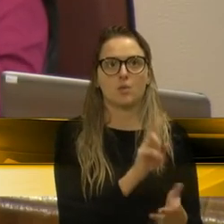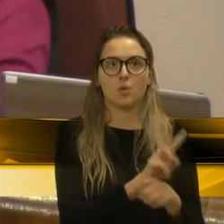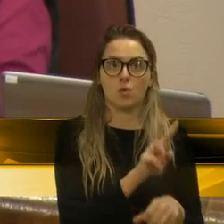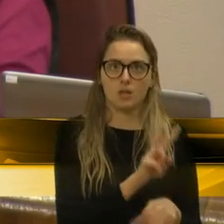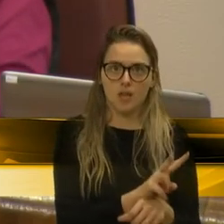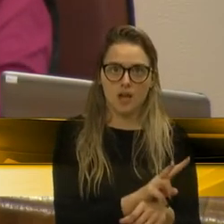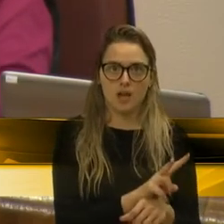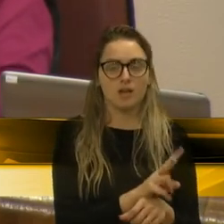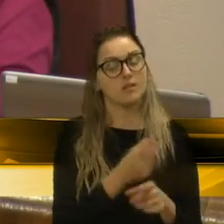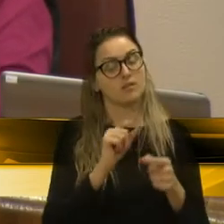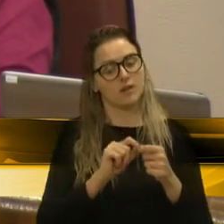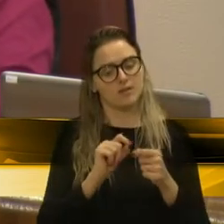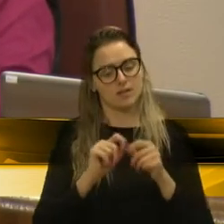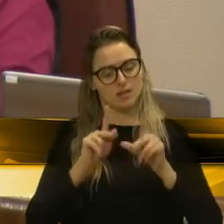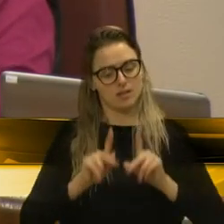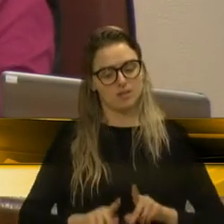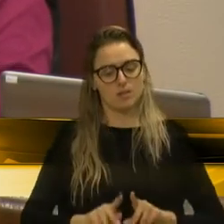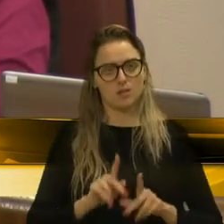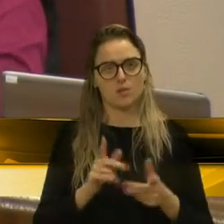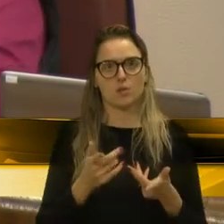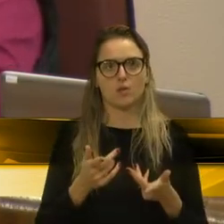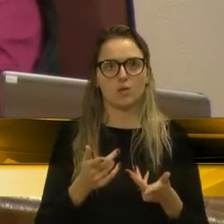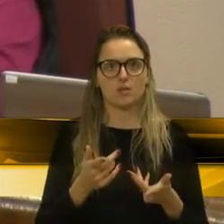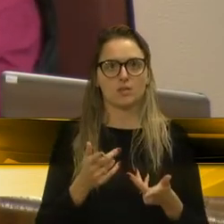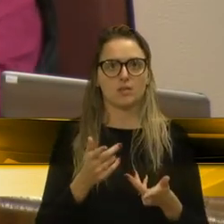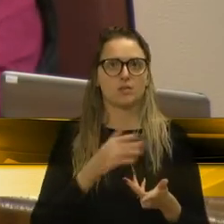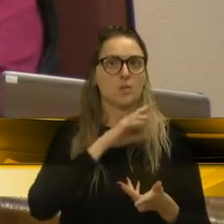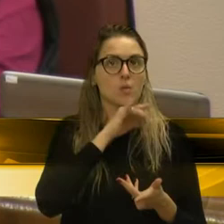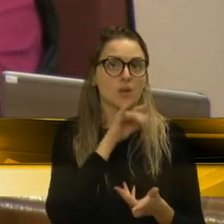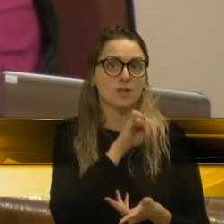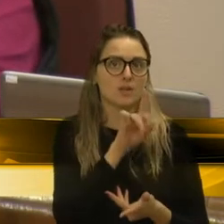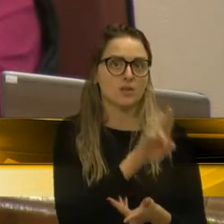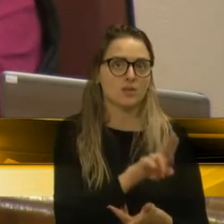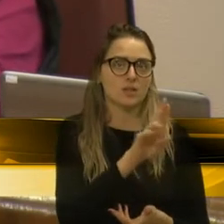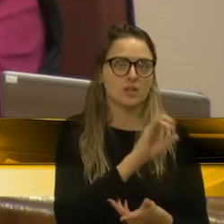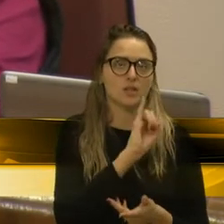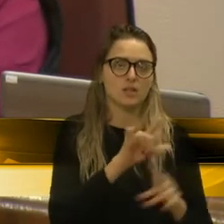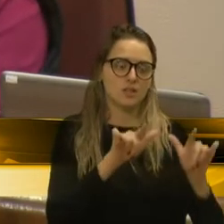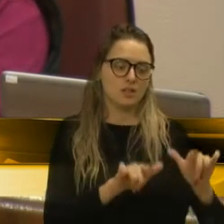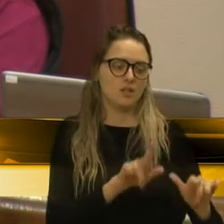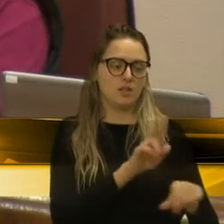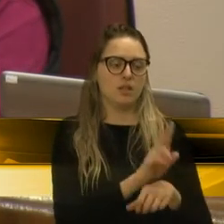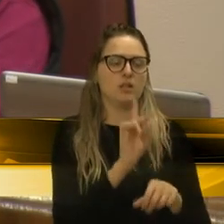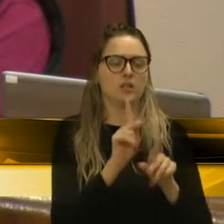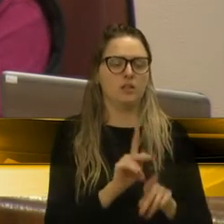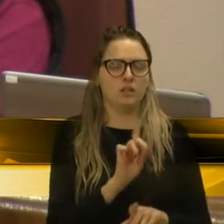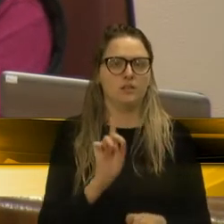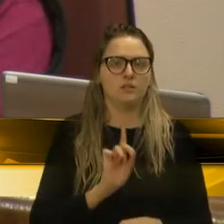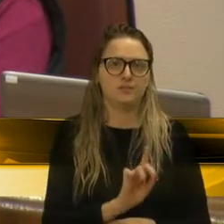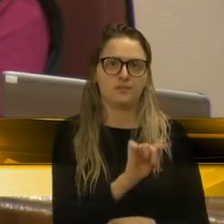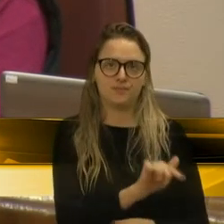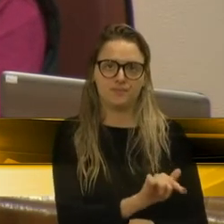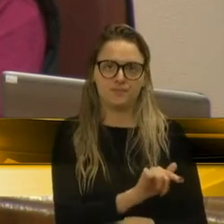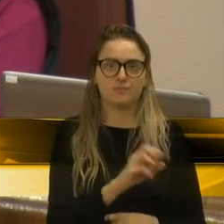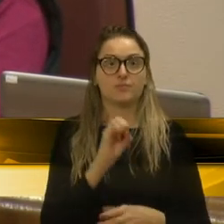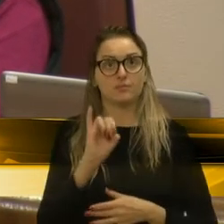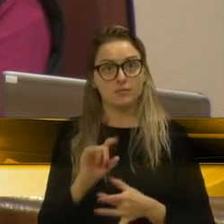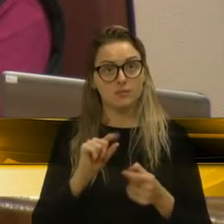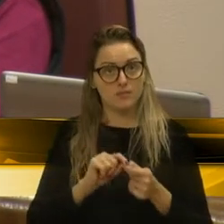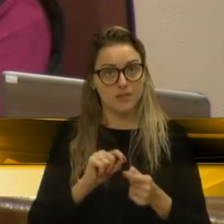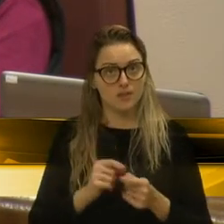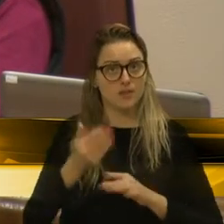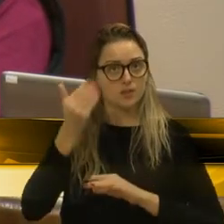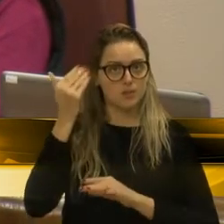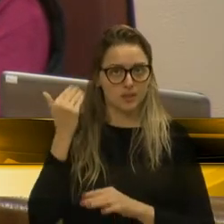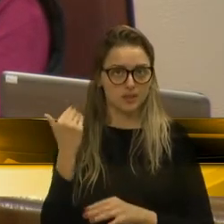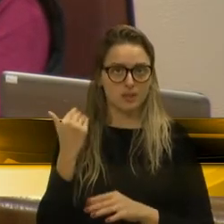presença das pessoas que fazem isso, porque, se o local está bem cuidado, não vão lá. E, se foi feito assim no